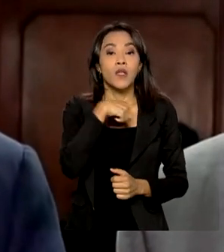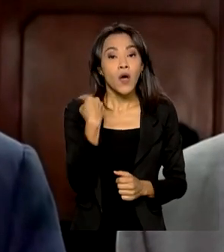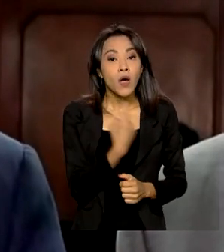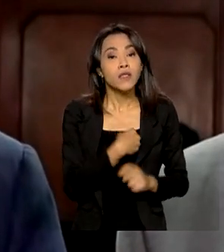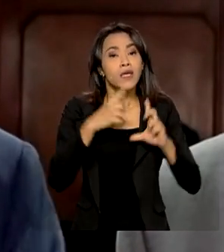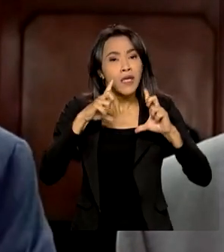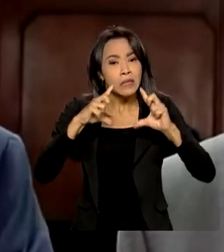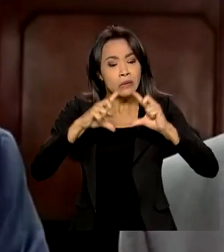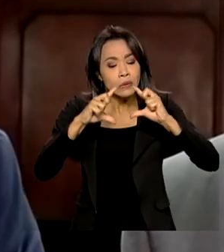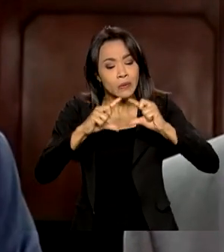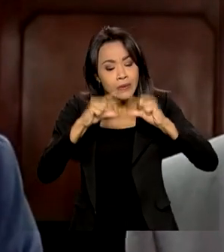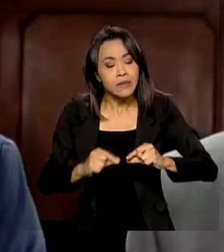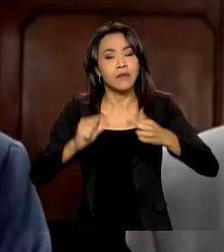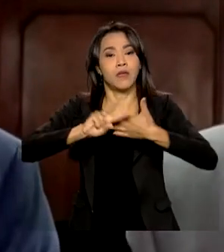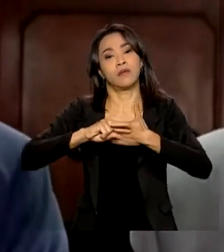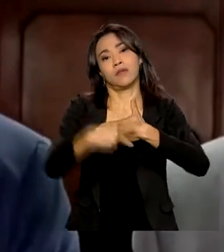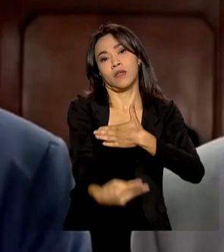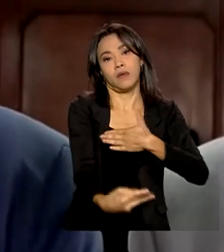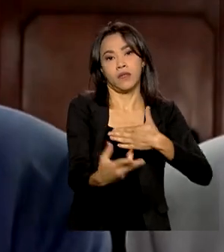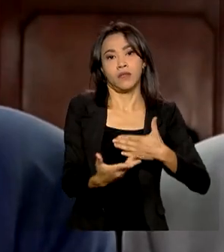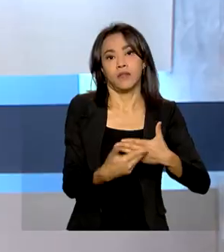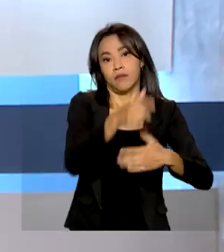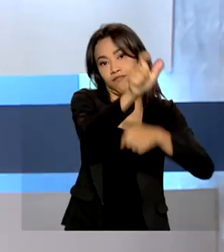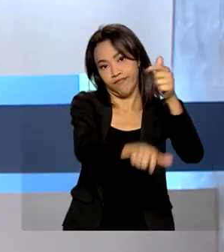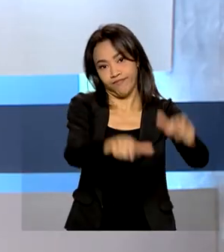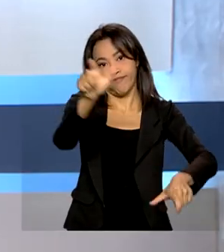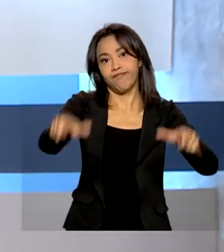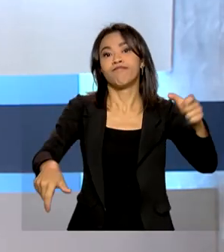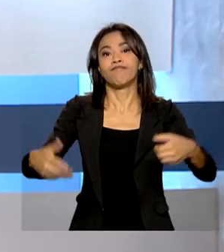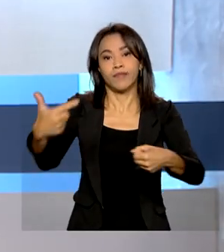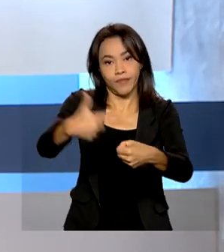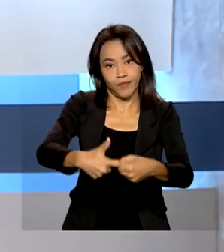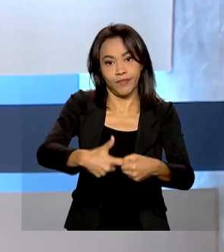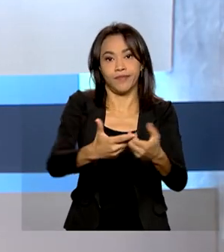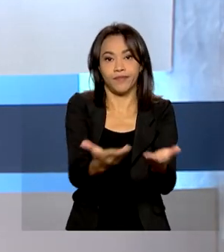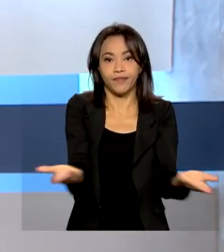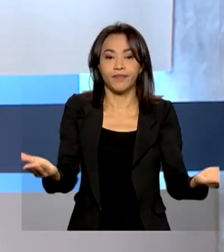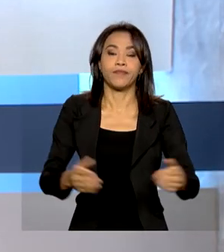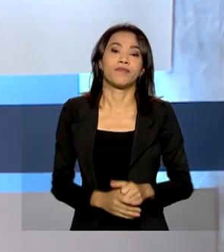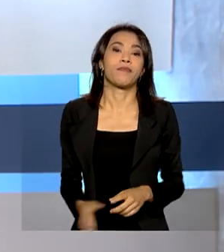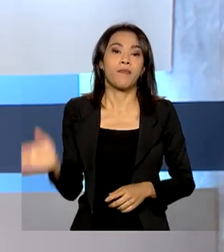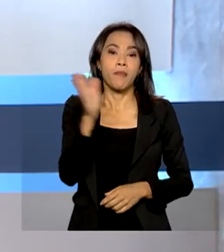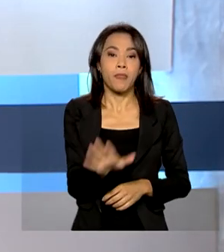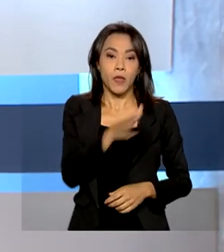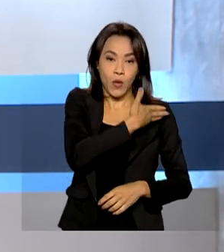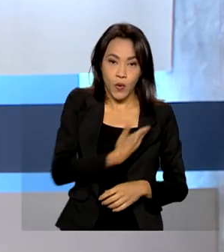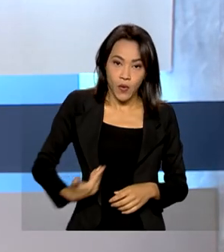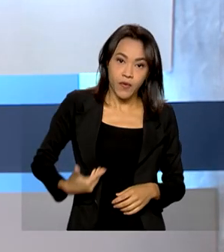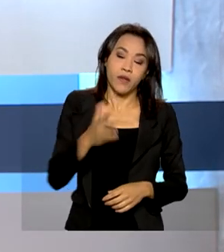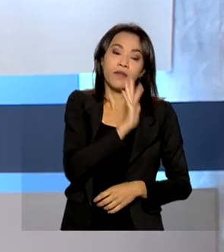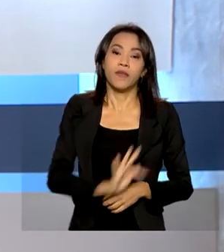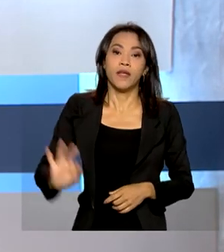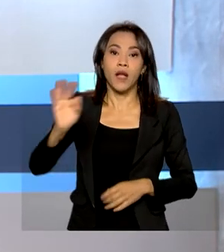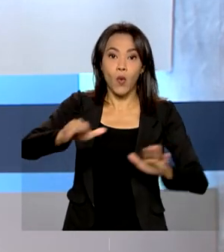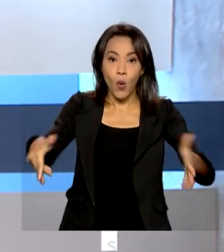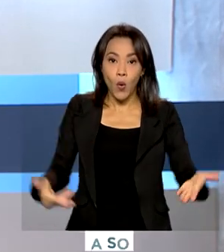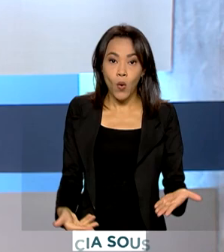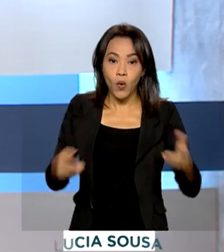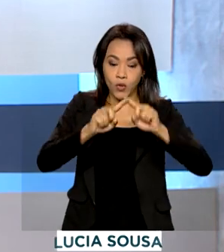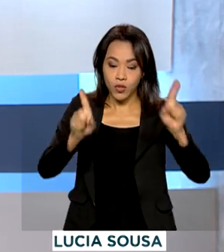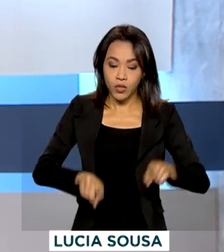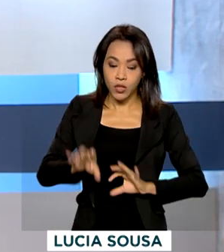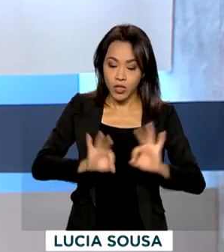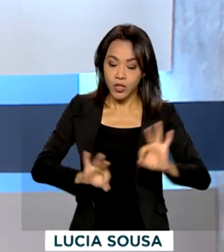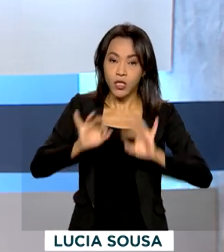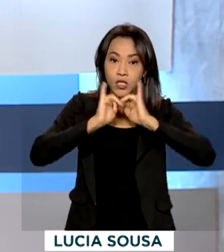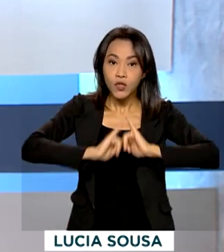o impacto sobre o consumidor brasileiro. E o governo federal lança hoje o Plano Nacional de